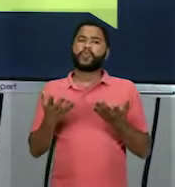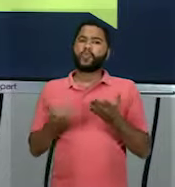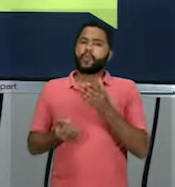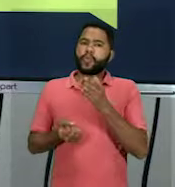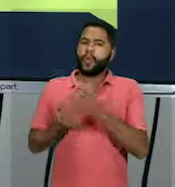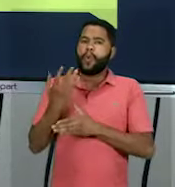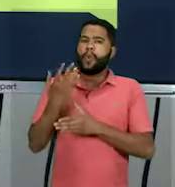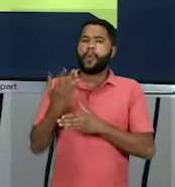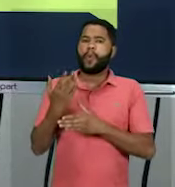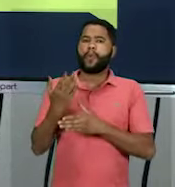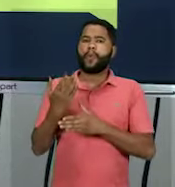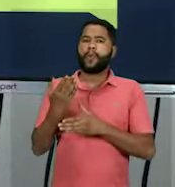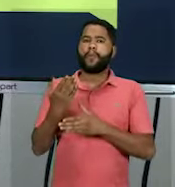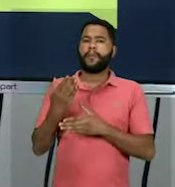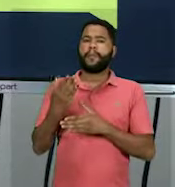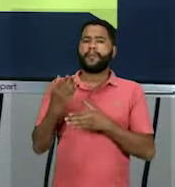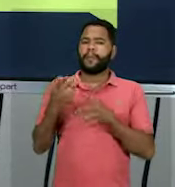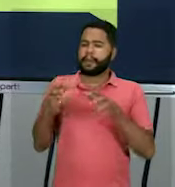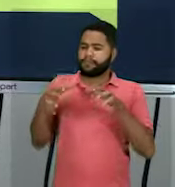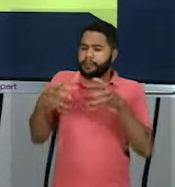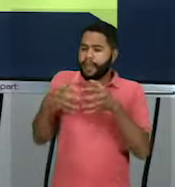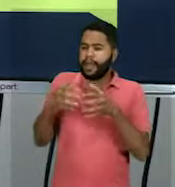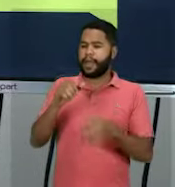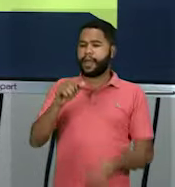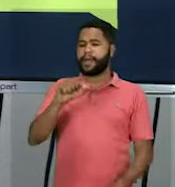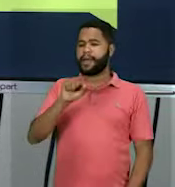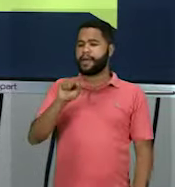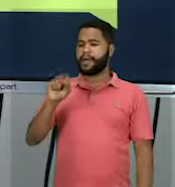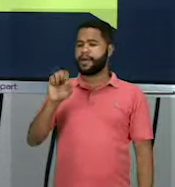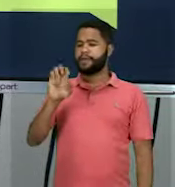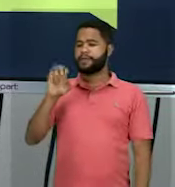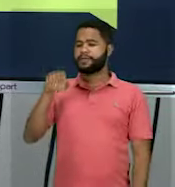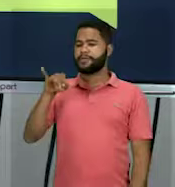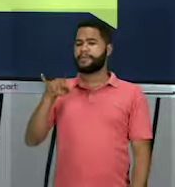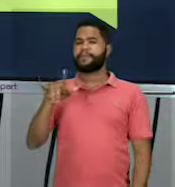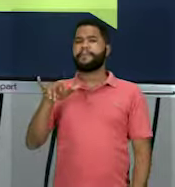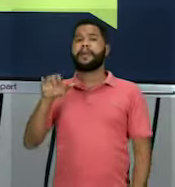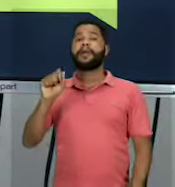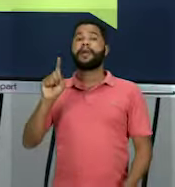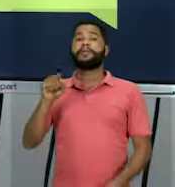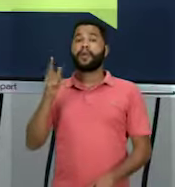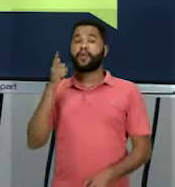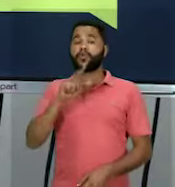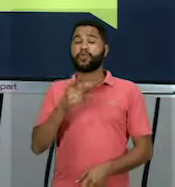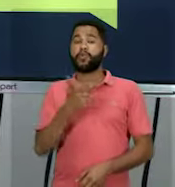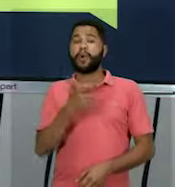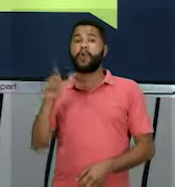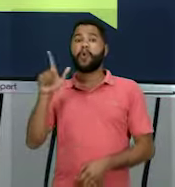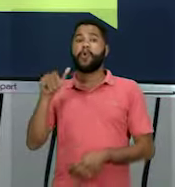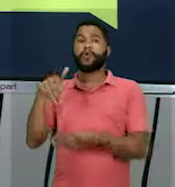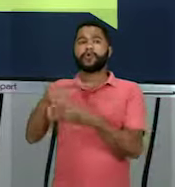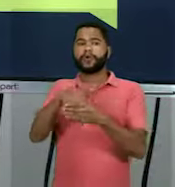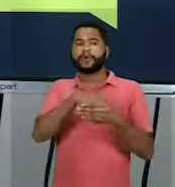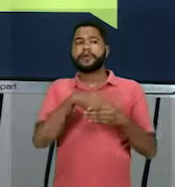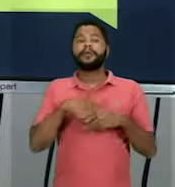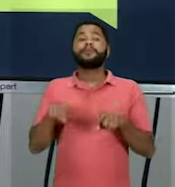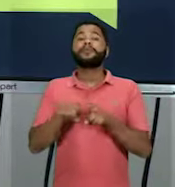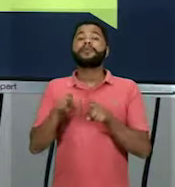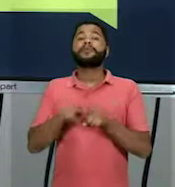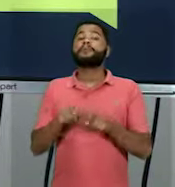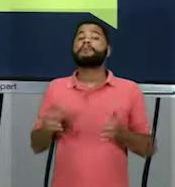assembleia constituinte para construir uma nova eleição. Mas ele vai ser mobilizado pelo quê também?